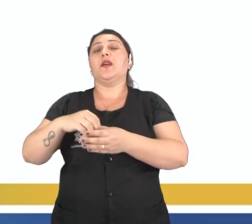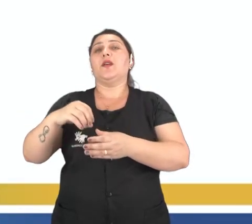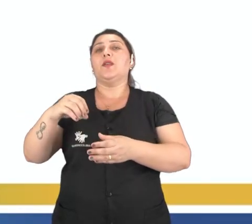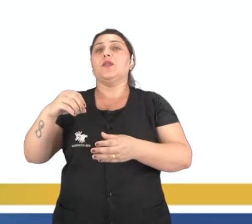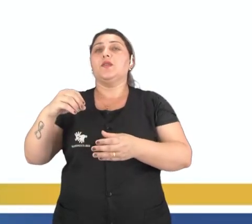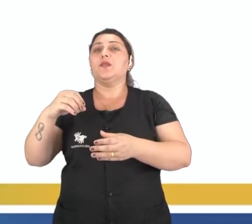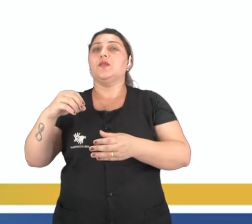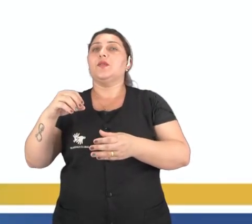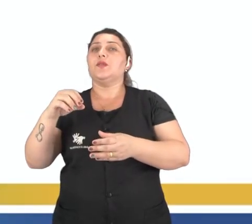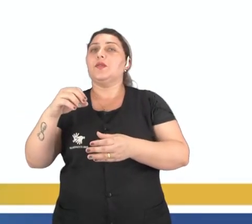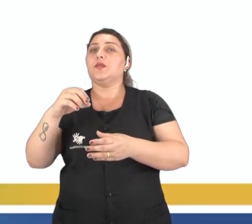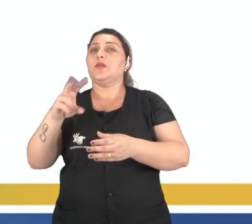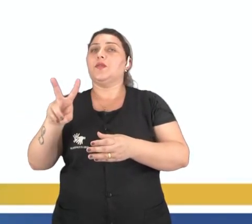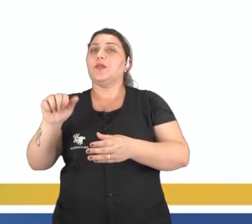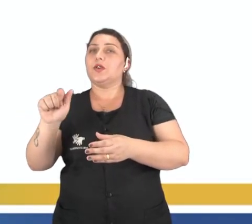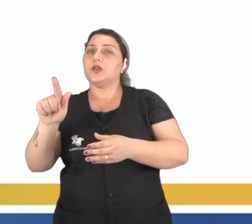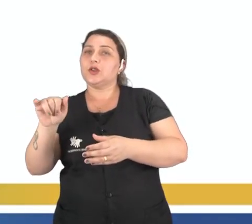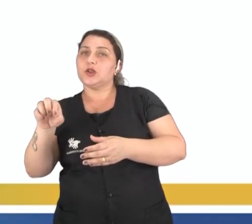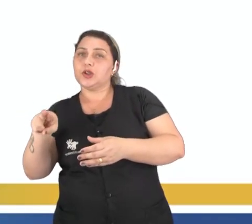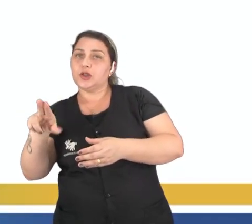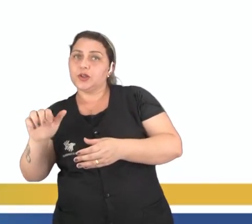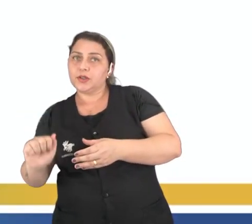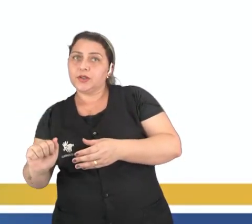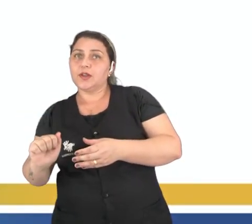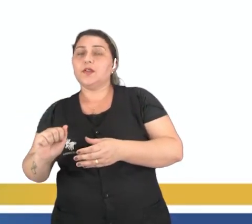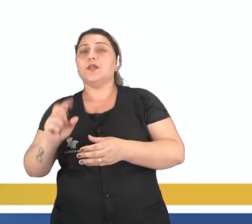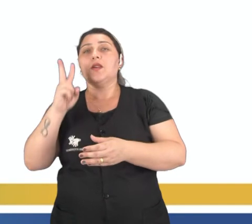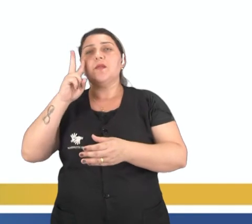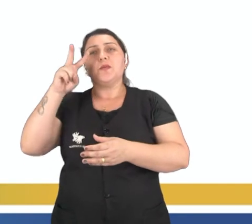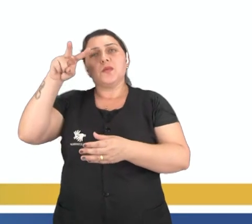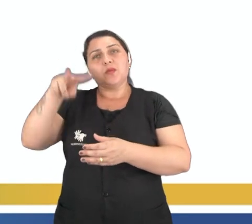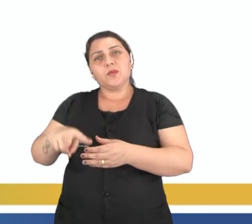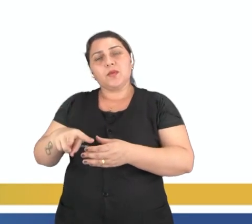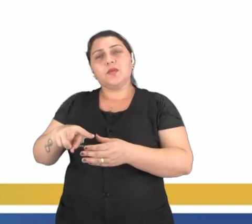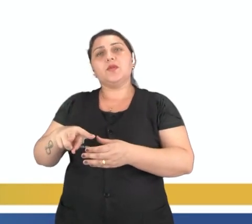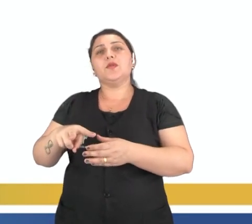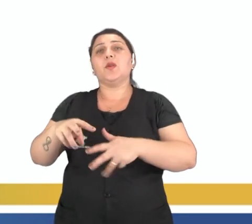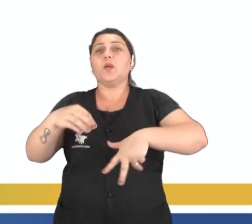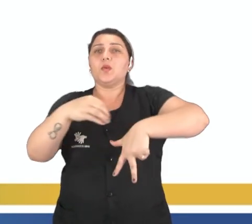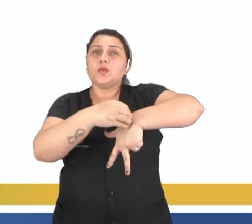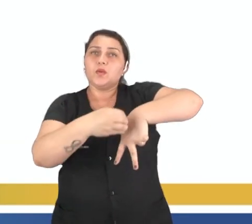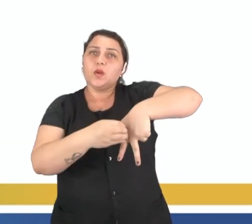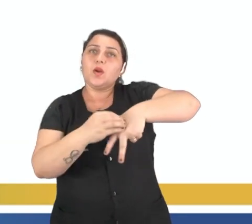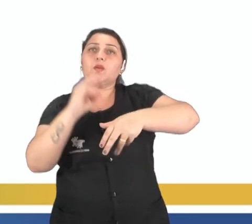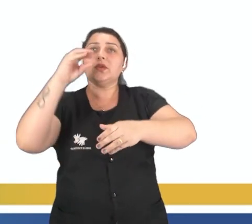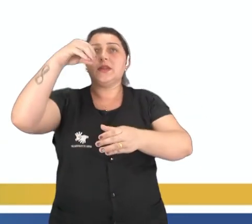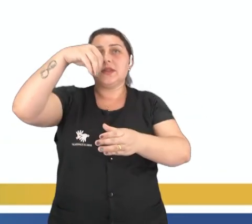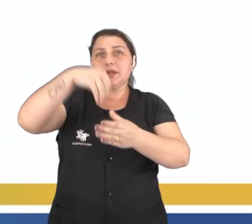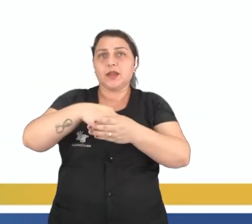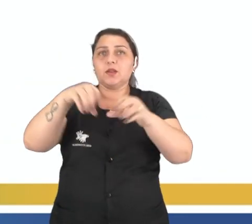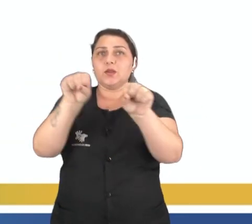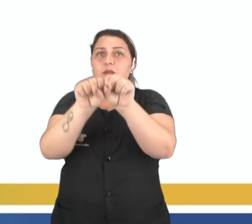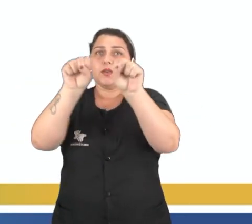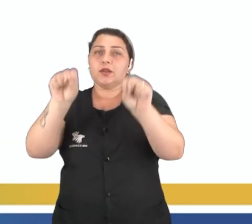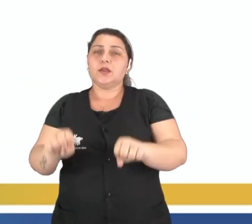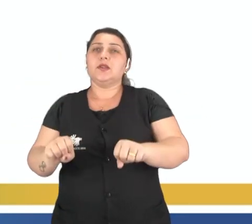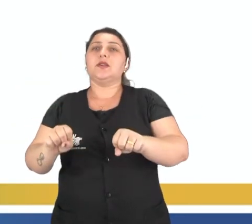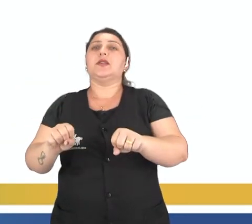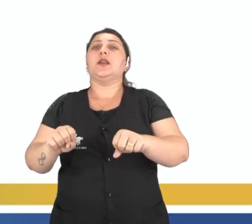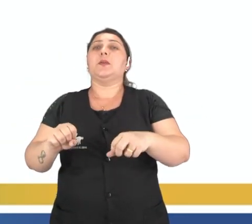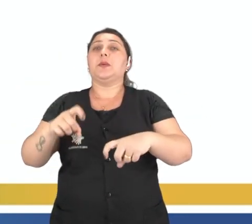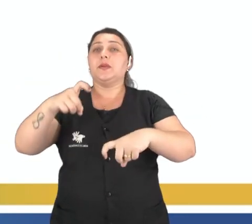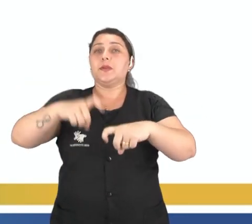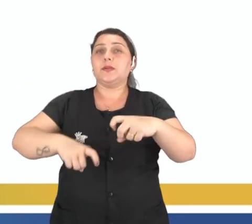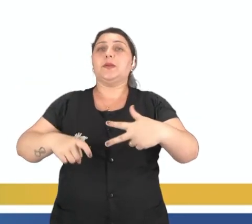útero, ovário e tuba uterina, nós estamos visualizando os órgãos internos do sistema reprodutor feminino,